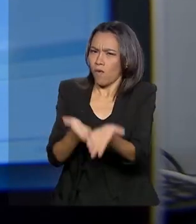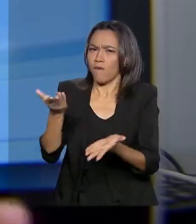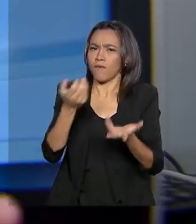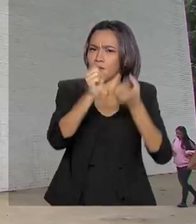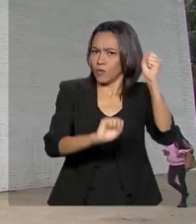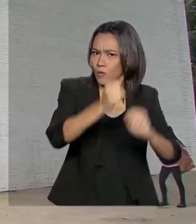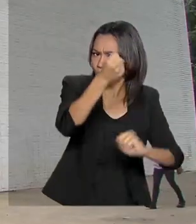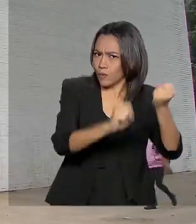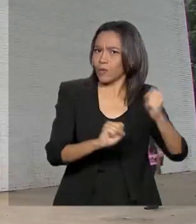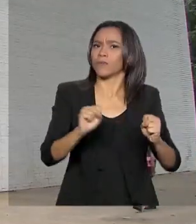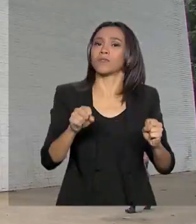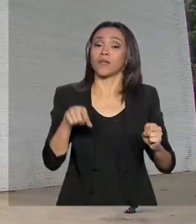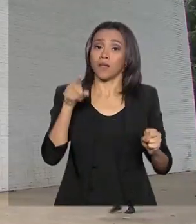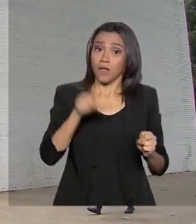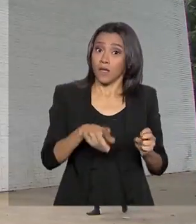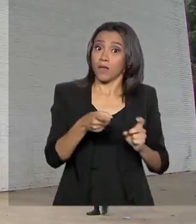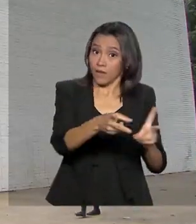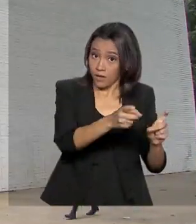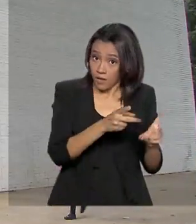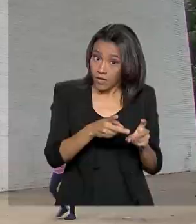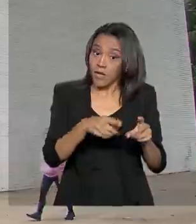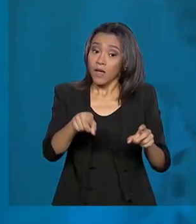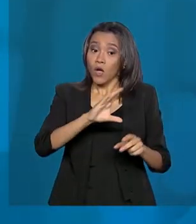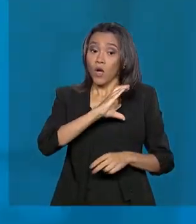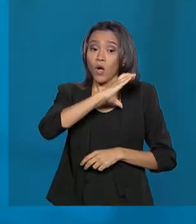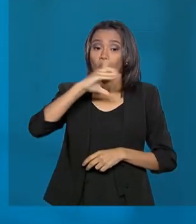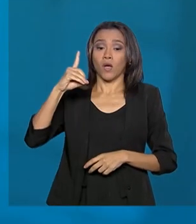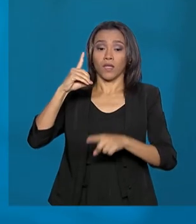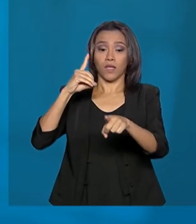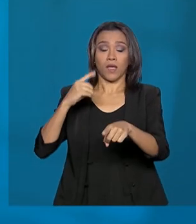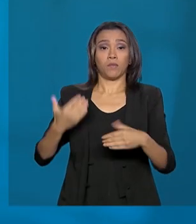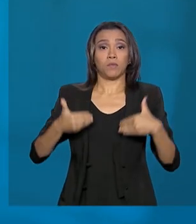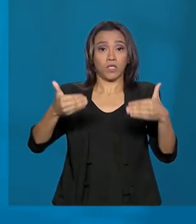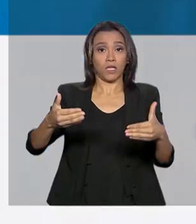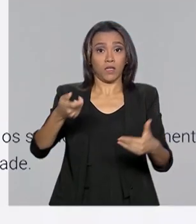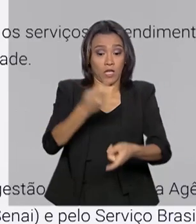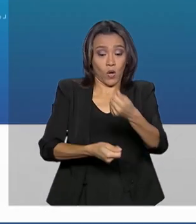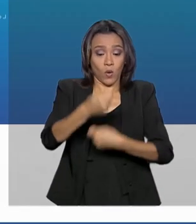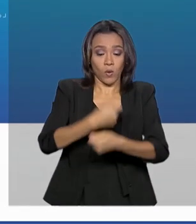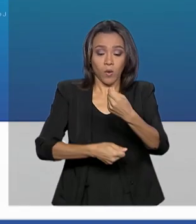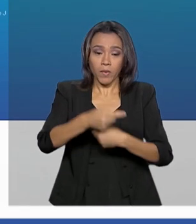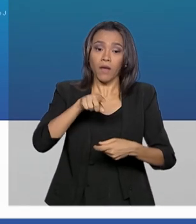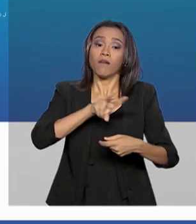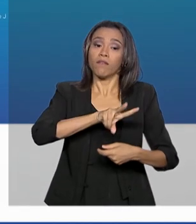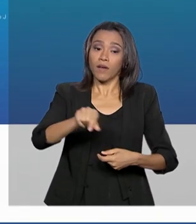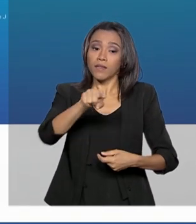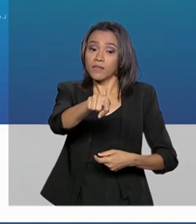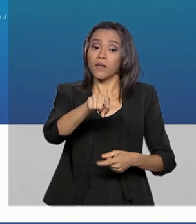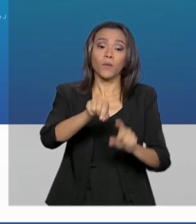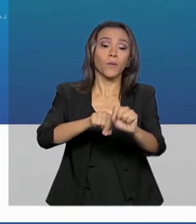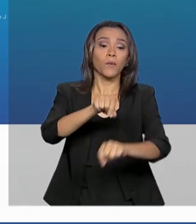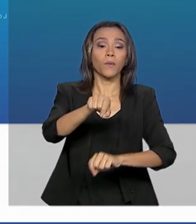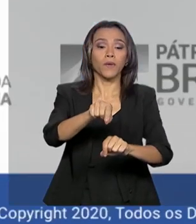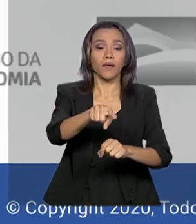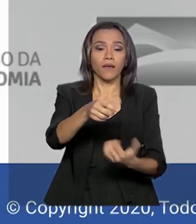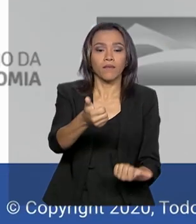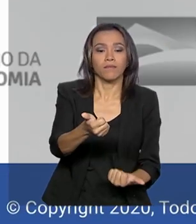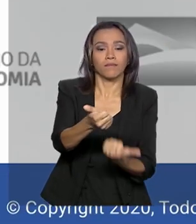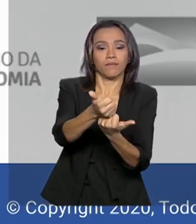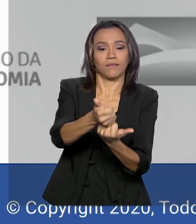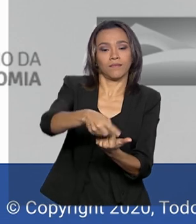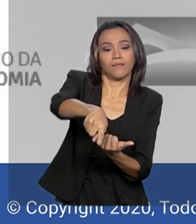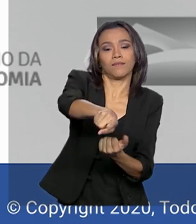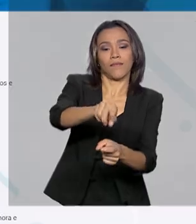serviços. Coordenado pelo Ministério da Economia, o Brasil Mais será gerido pela Agência Brasileira de Desenvolvimento